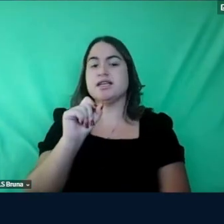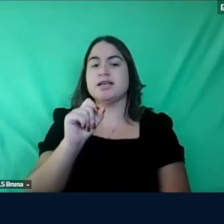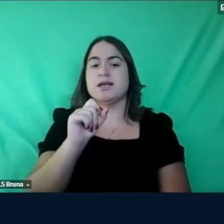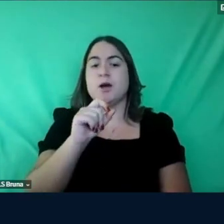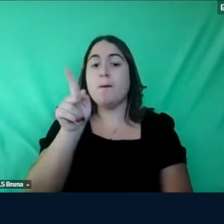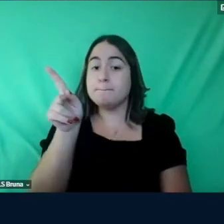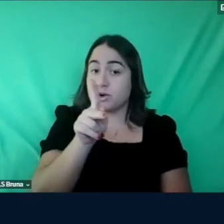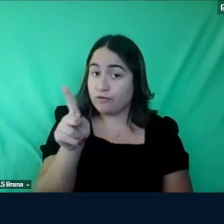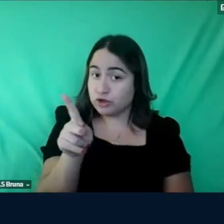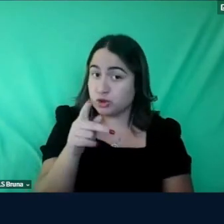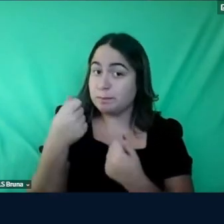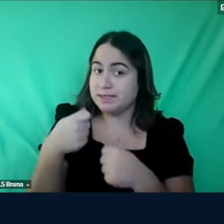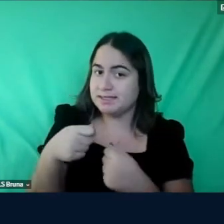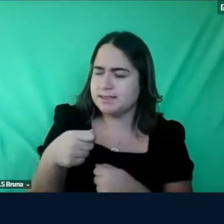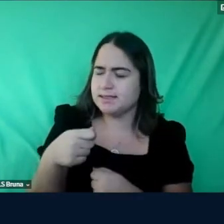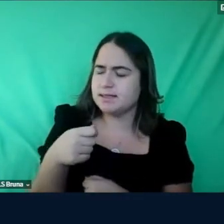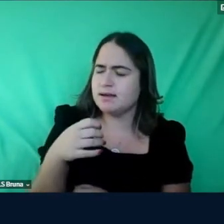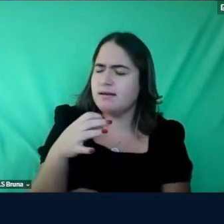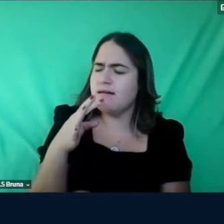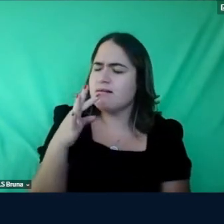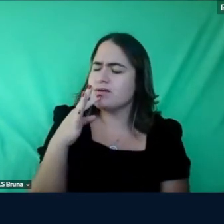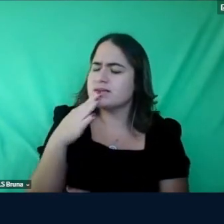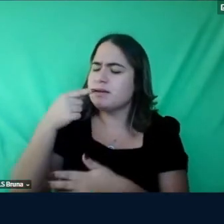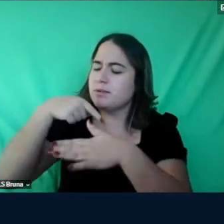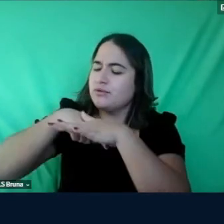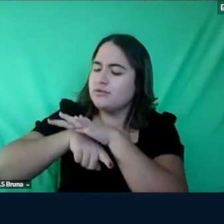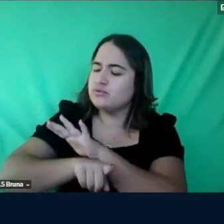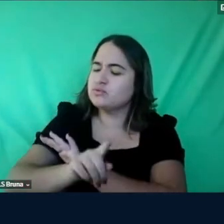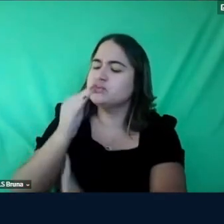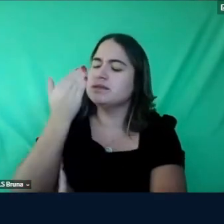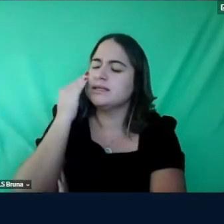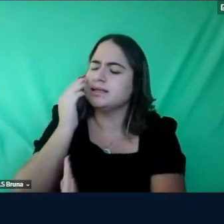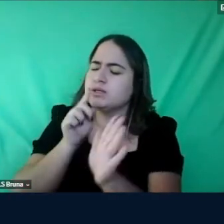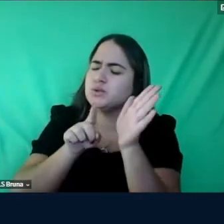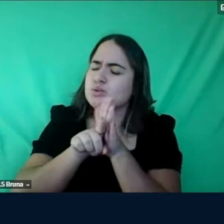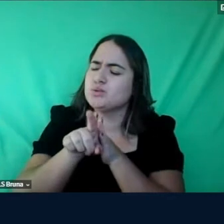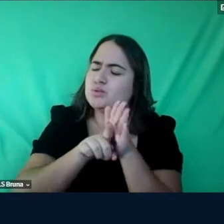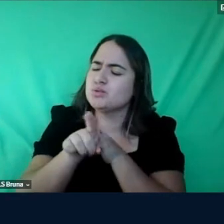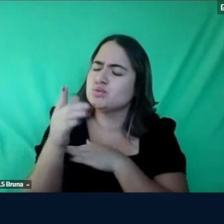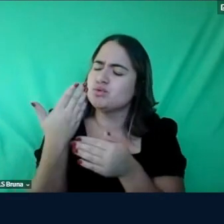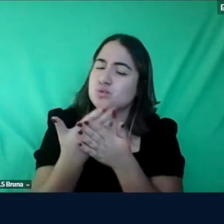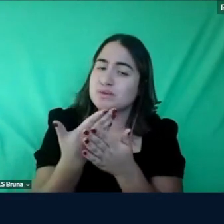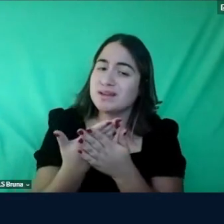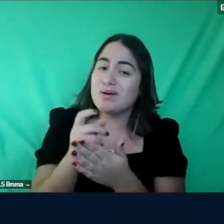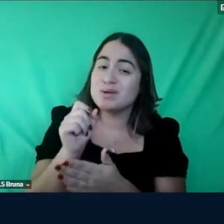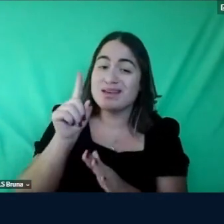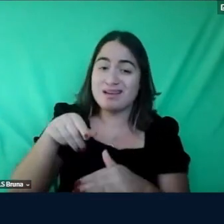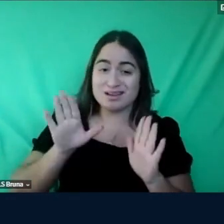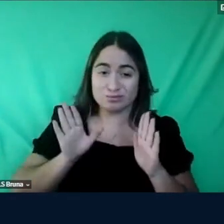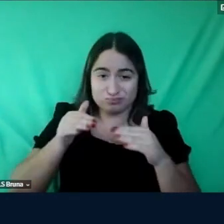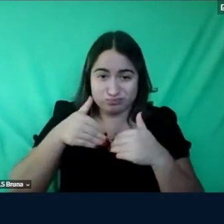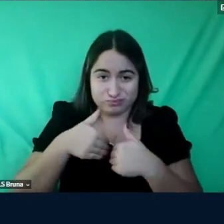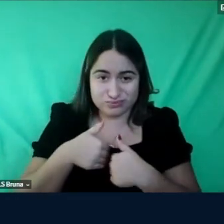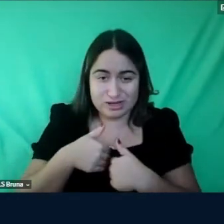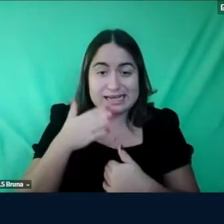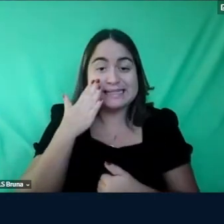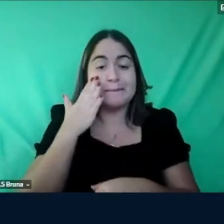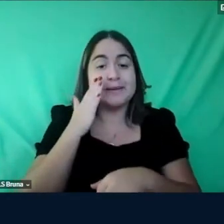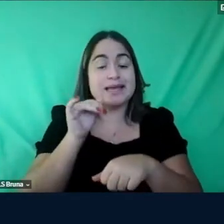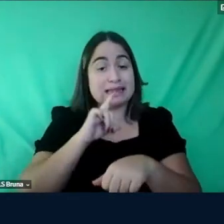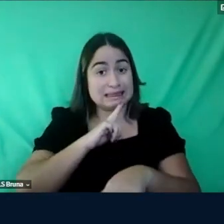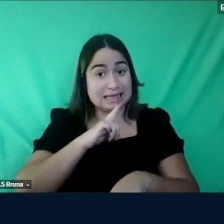conhecer o que é o transtorno né e saber e saber de algumas estratégias que